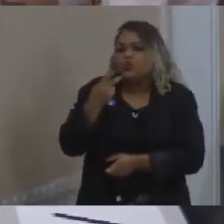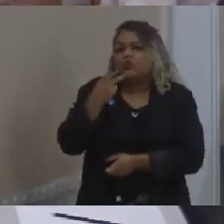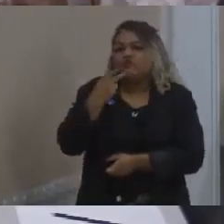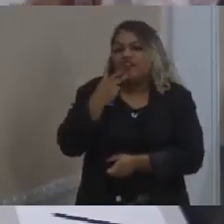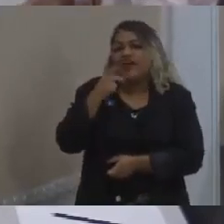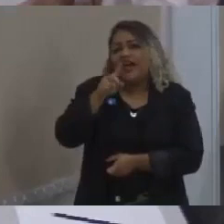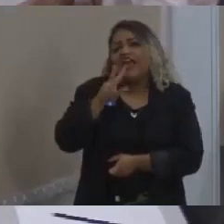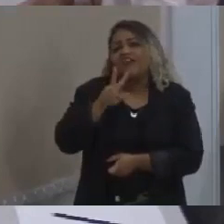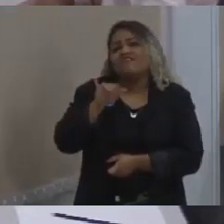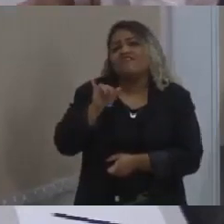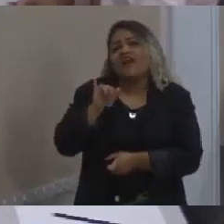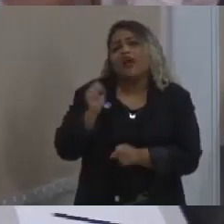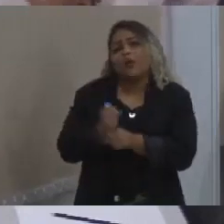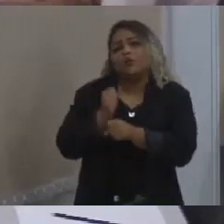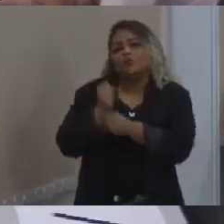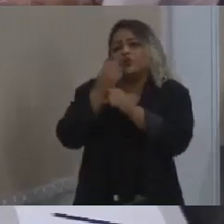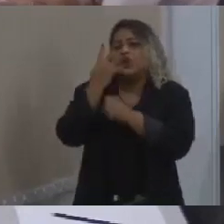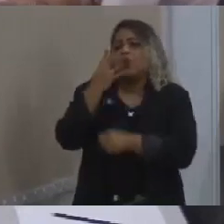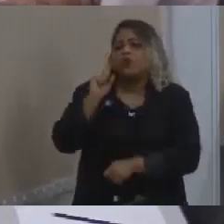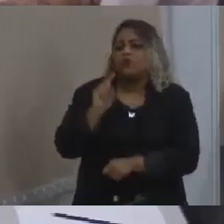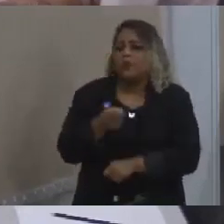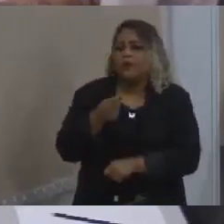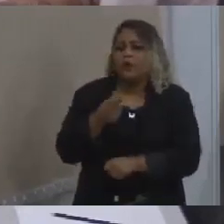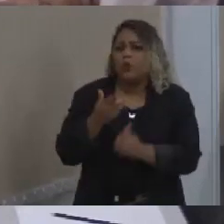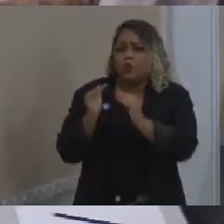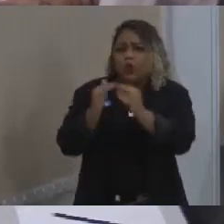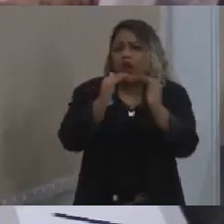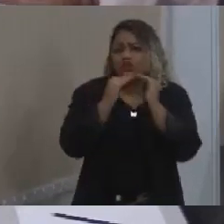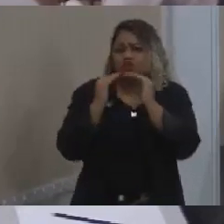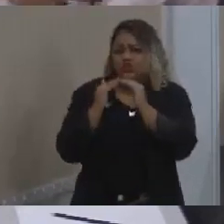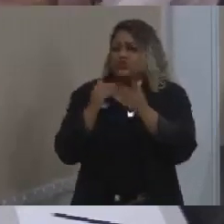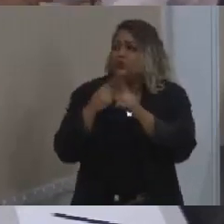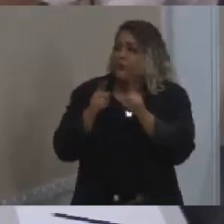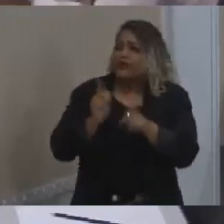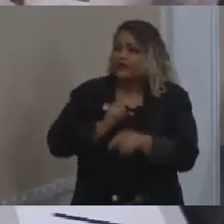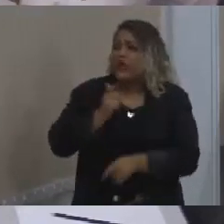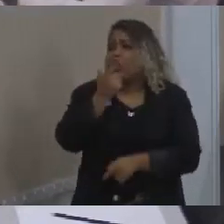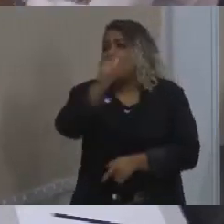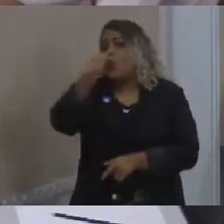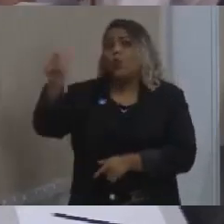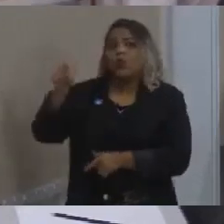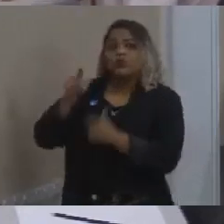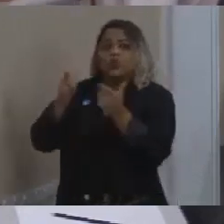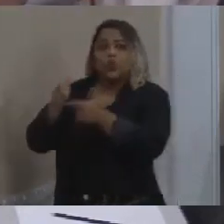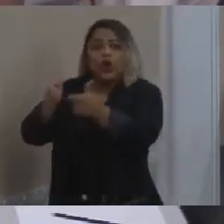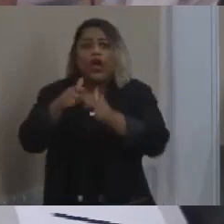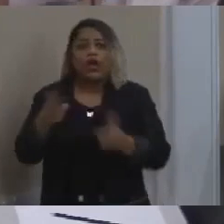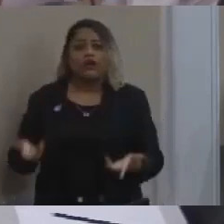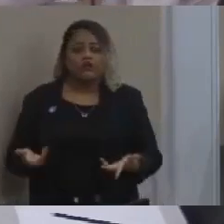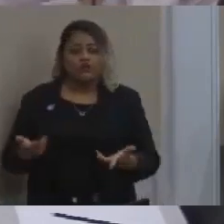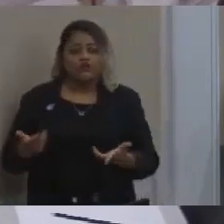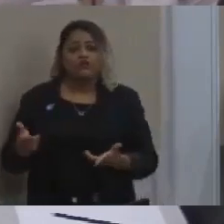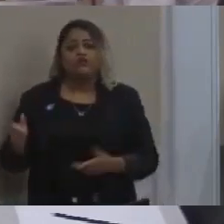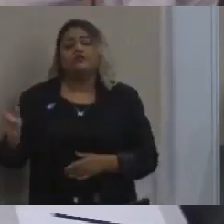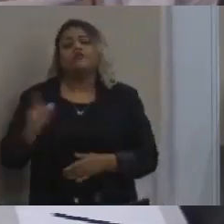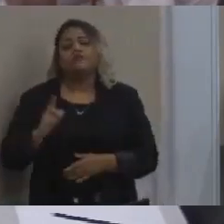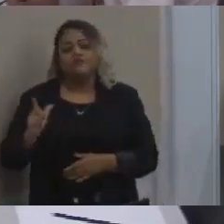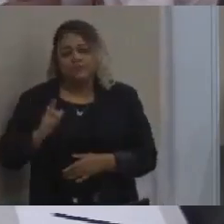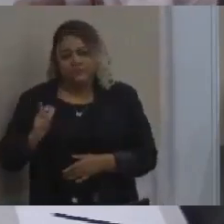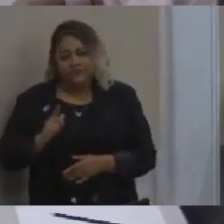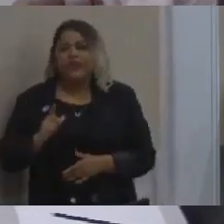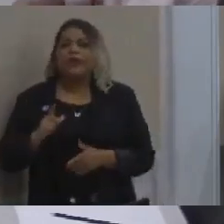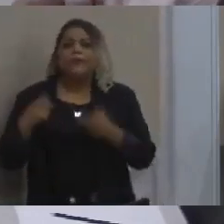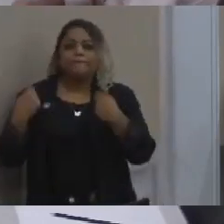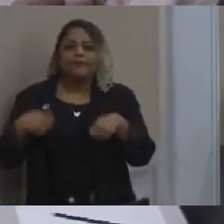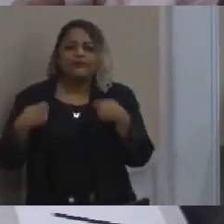construir 4 mil moradias, sendo que a gente tem os outros espaços. Nós temos o adensamento que deveria estar acontecendo nos